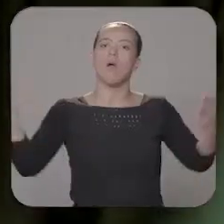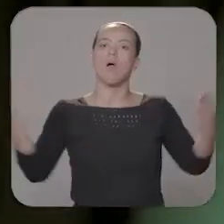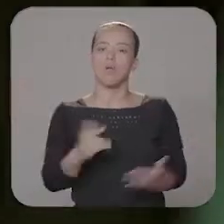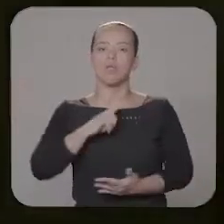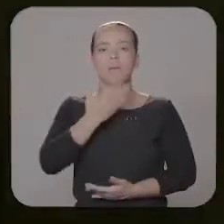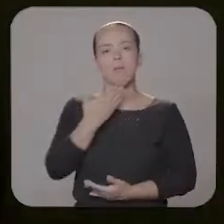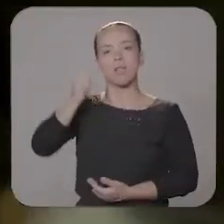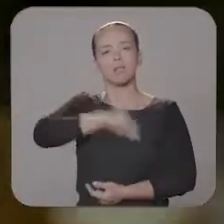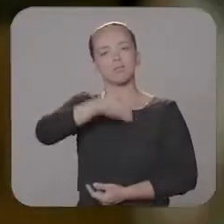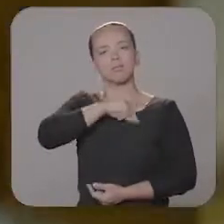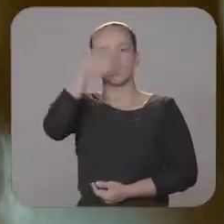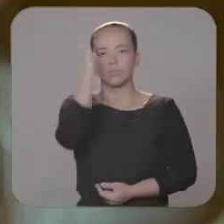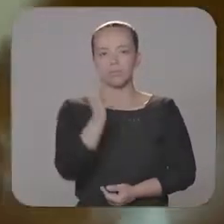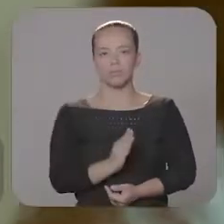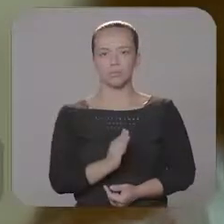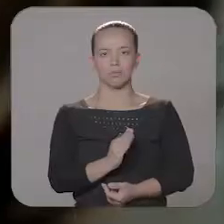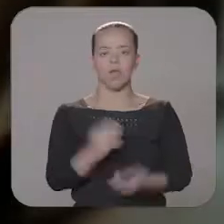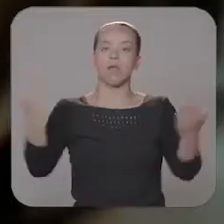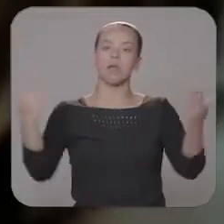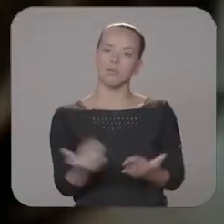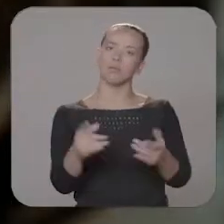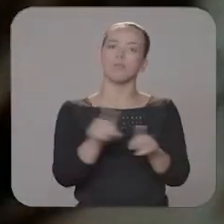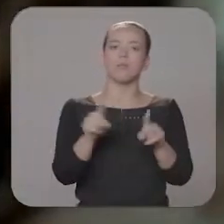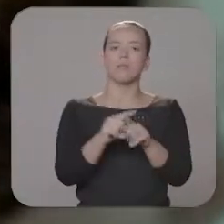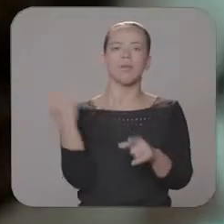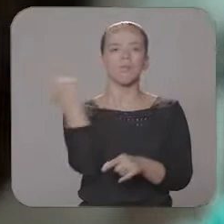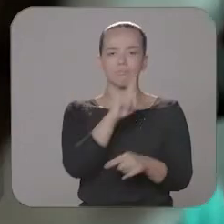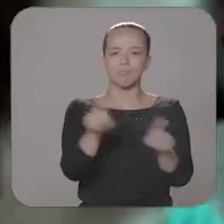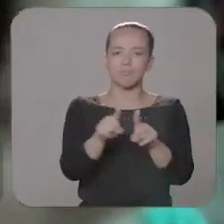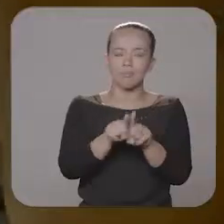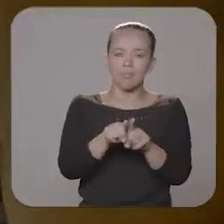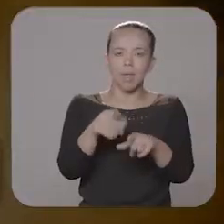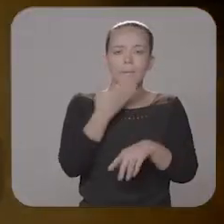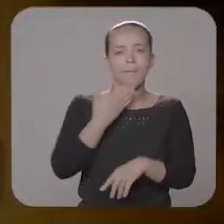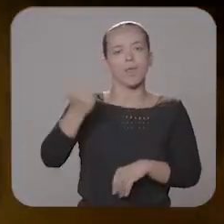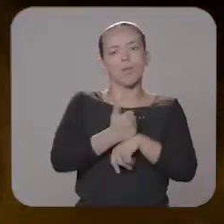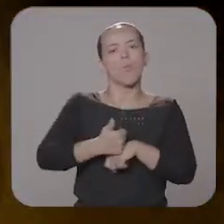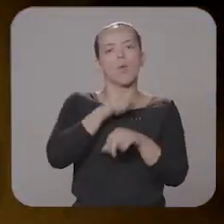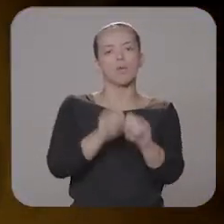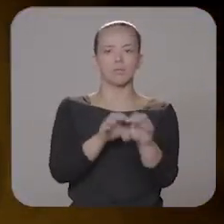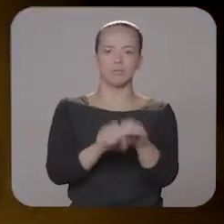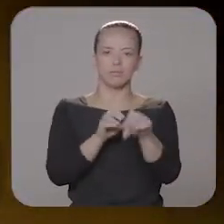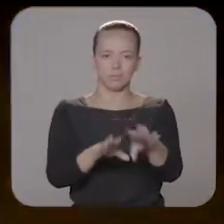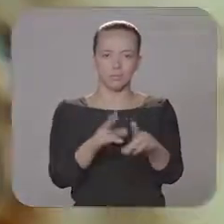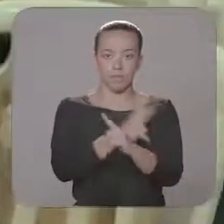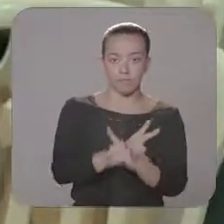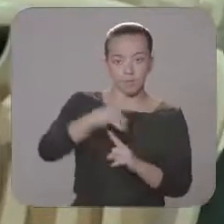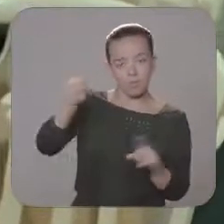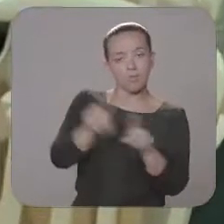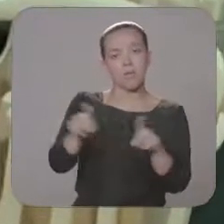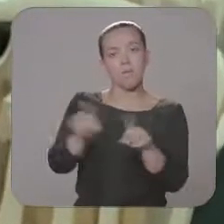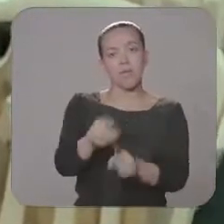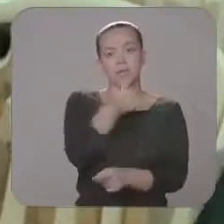que hoje ganham o melhor salário do Brasil e agora estão conseguindo também melhorar a qualidade da educação. A